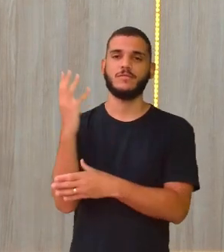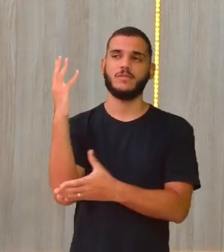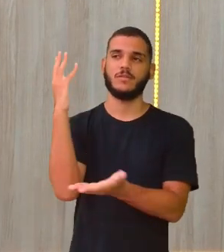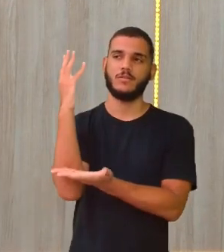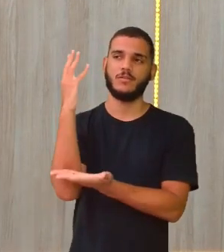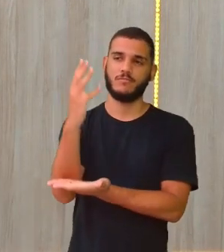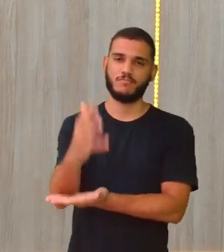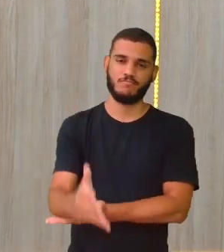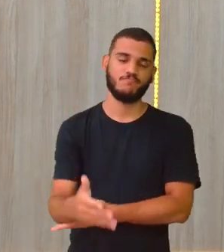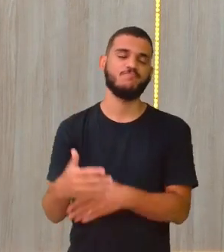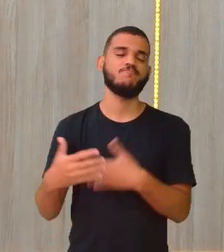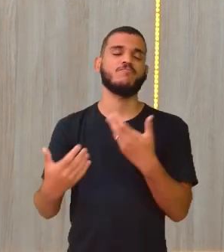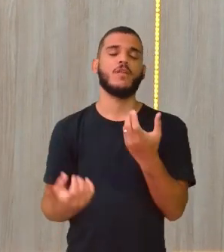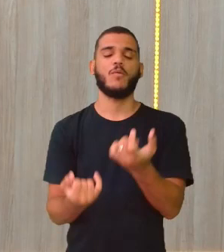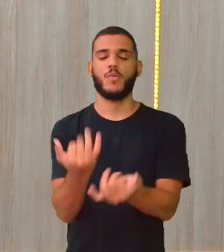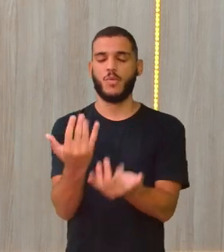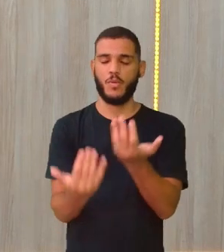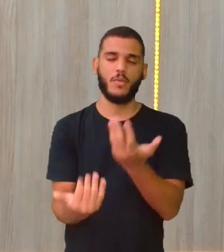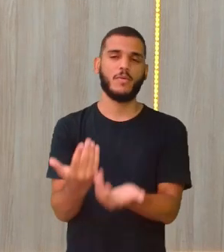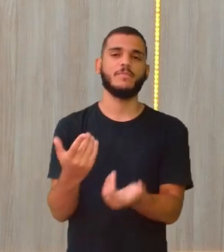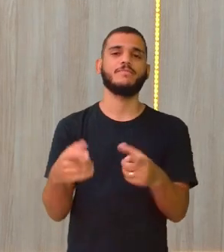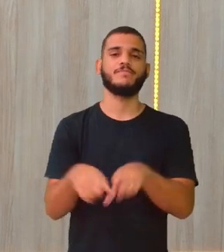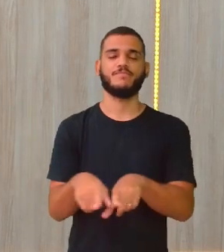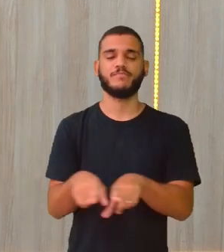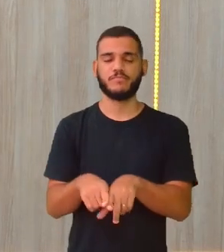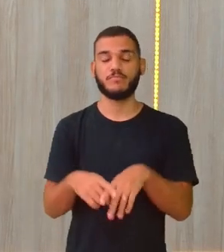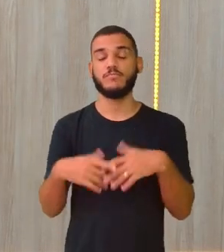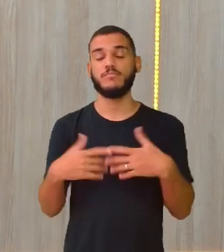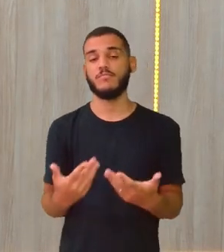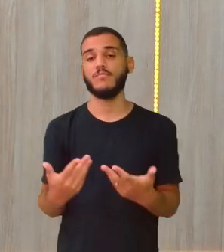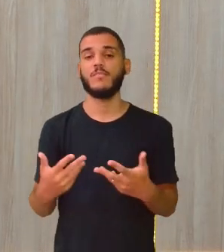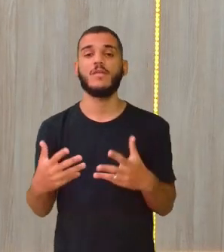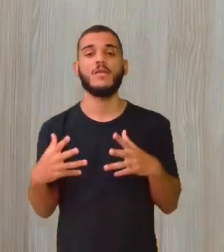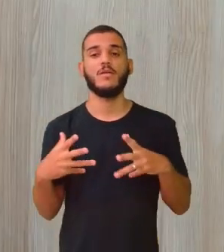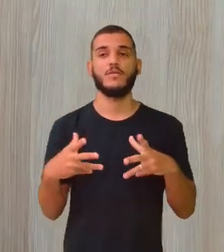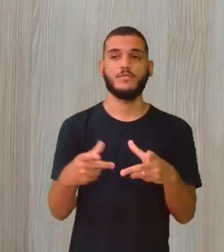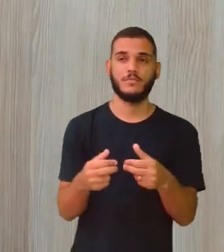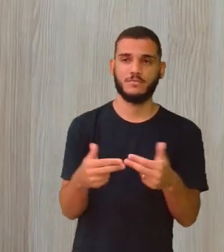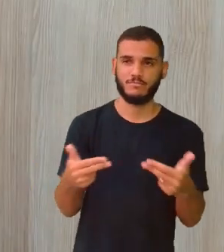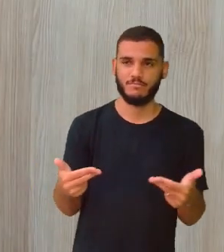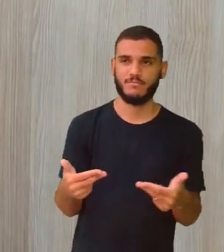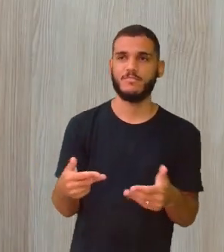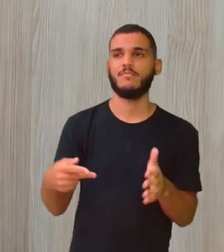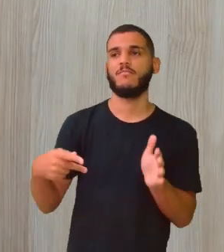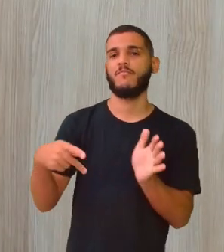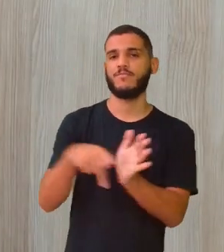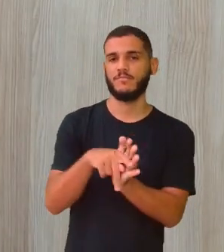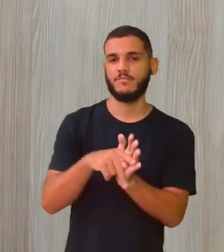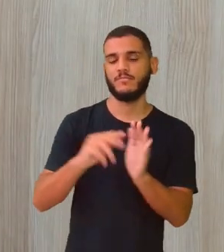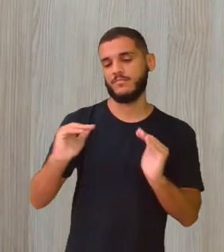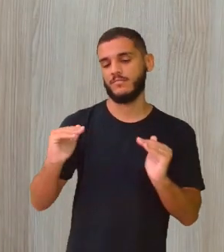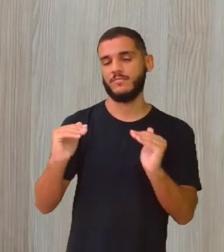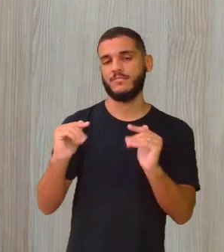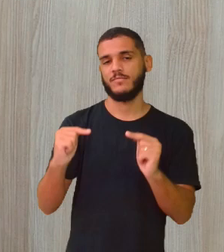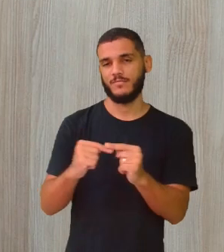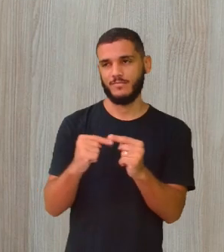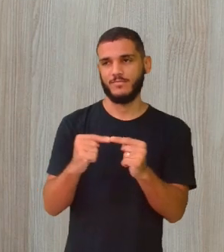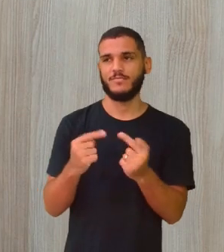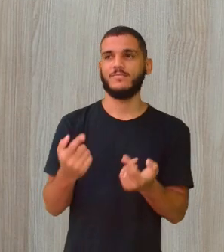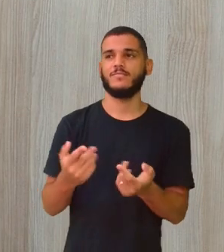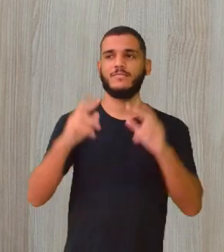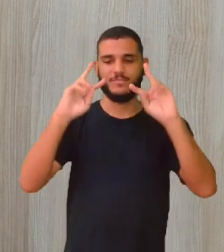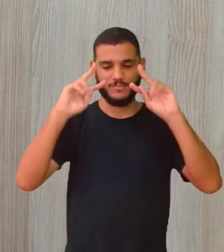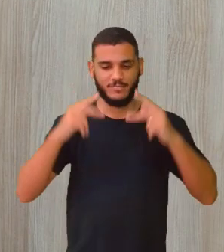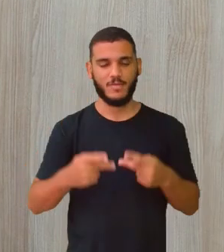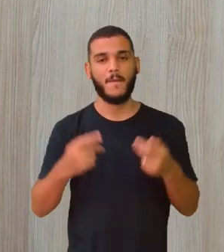Tanto de queimadas, como de derrubadas de florestas e por aí vai. É tudo está interligado, né, professor Gilson? O ser humano precisa desses